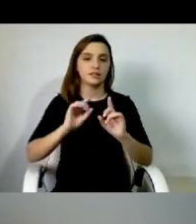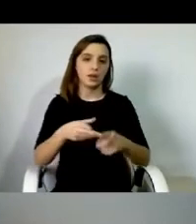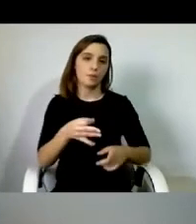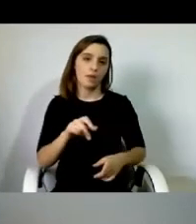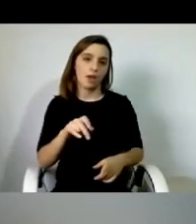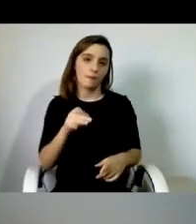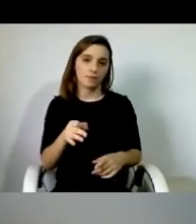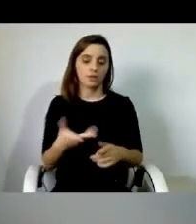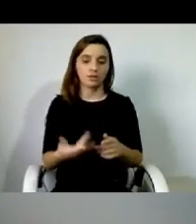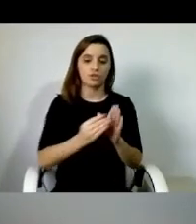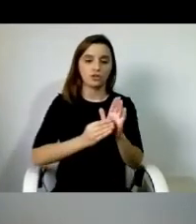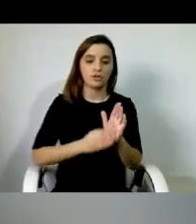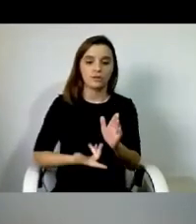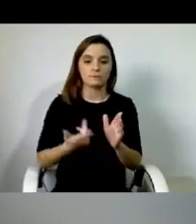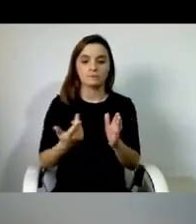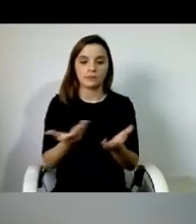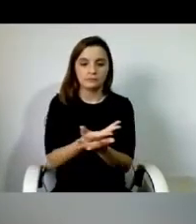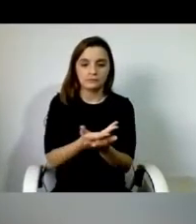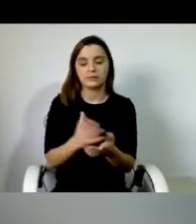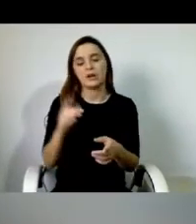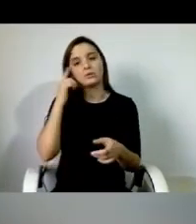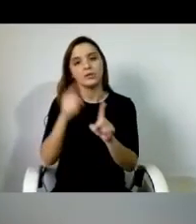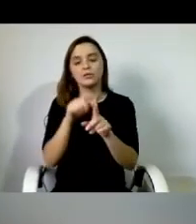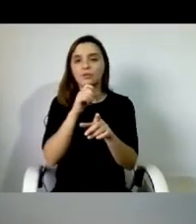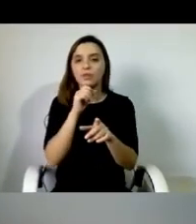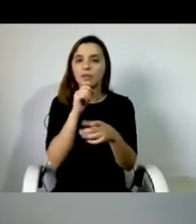corra bem com a chegada do assistente pessoal.